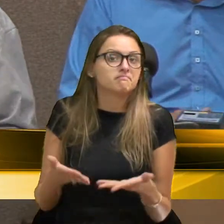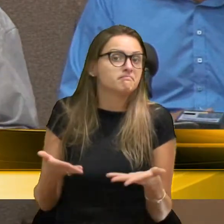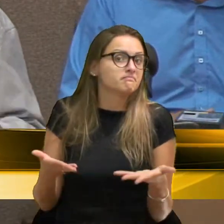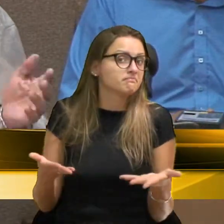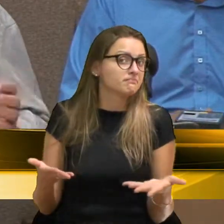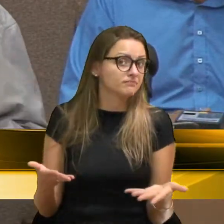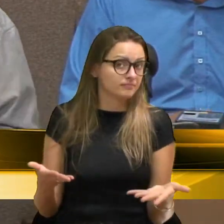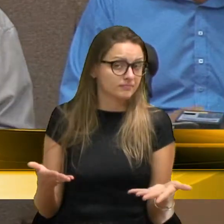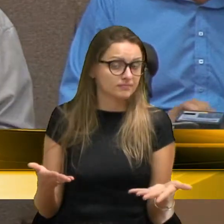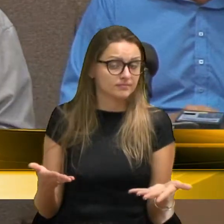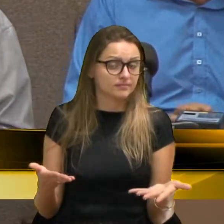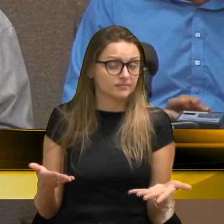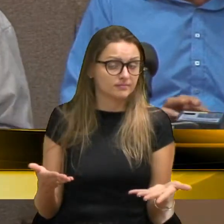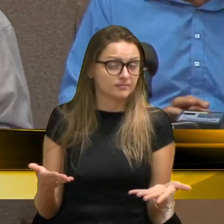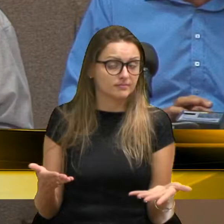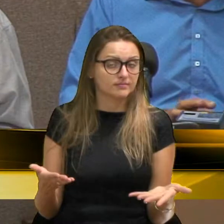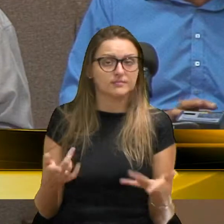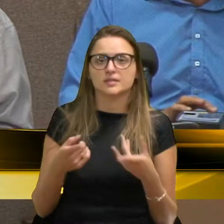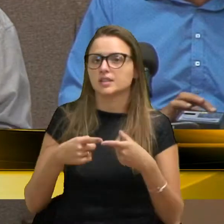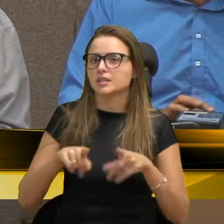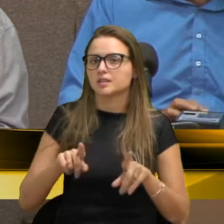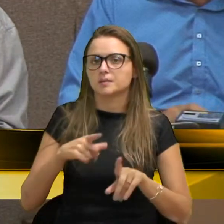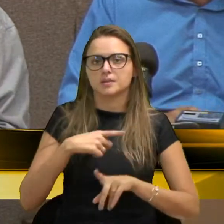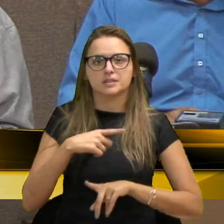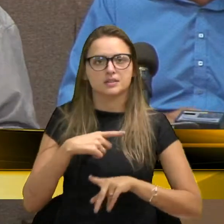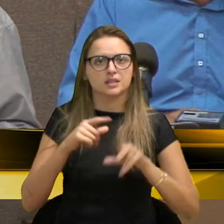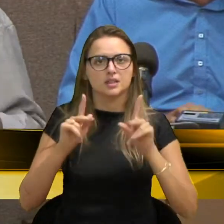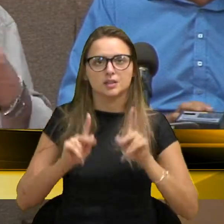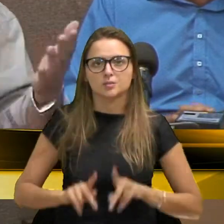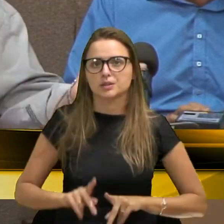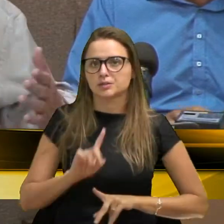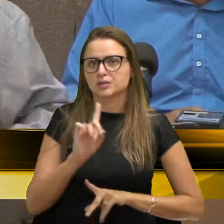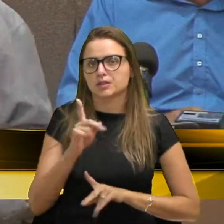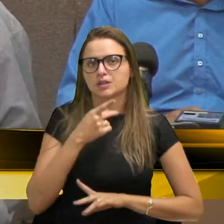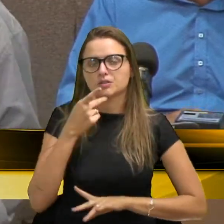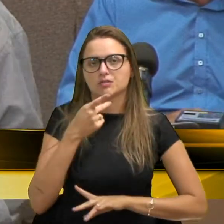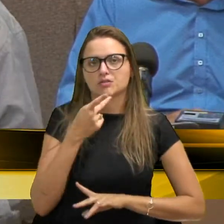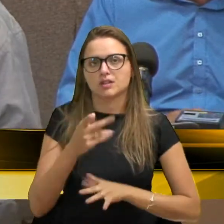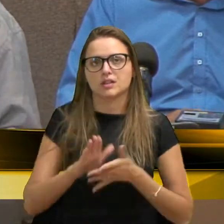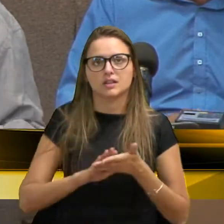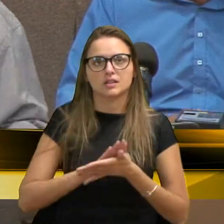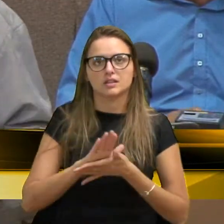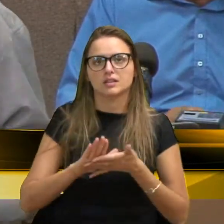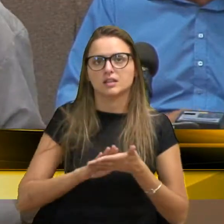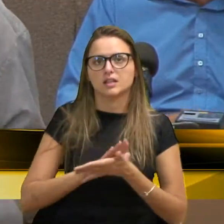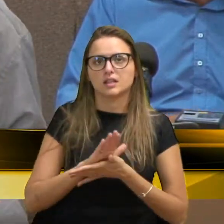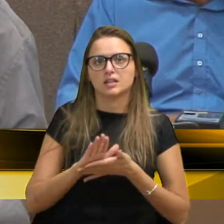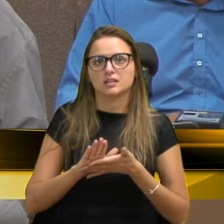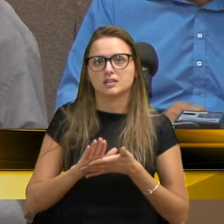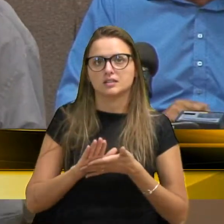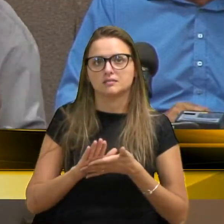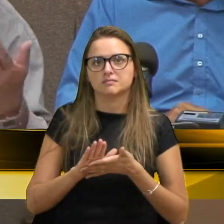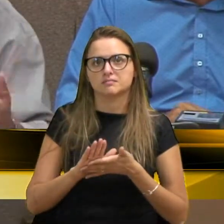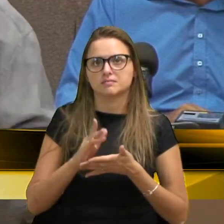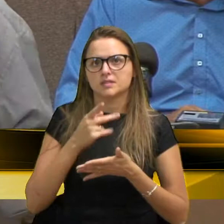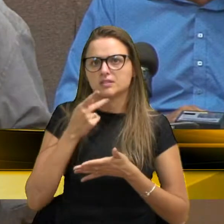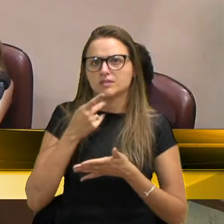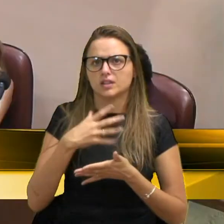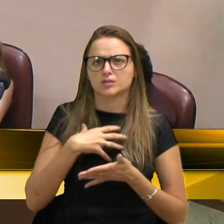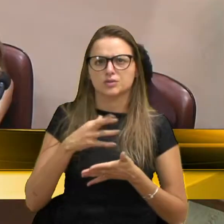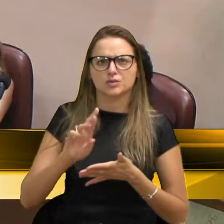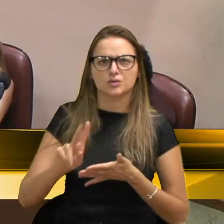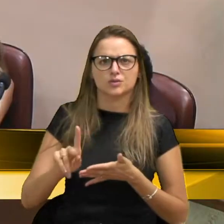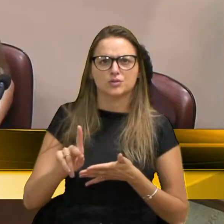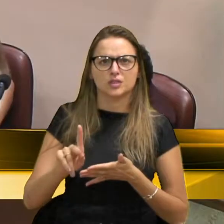tem gente que, não sai som da boca, e se expressa melhor, do que esse governo, tomo olhado.